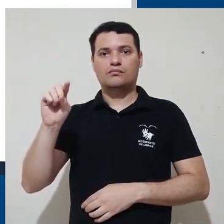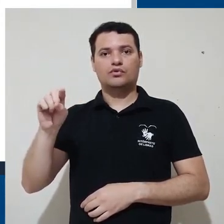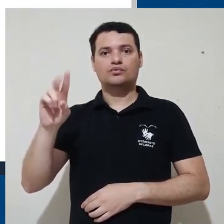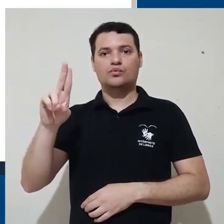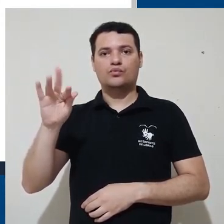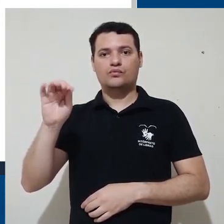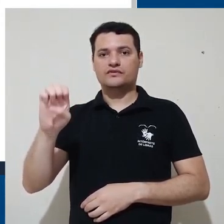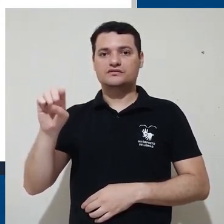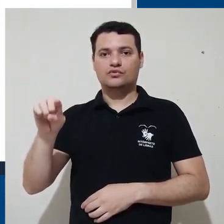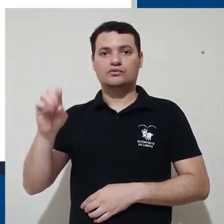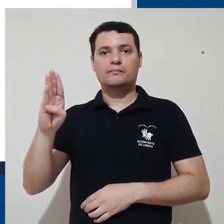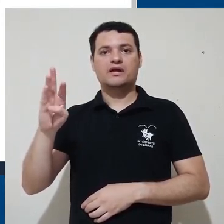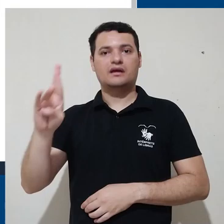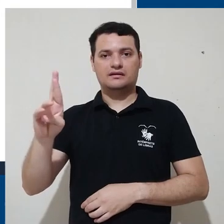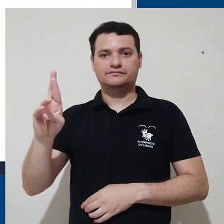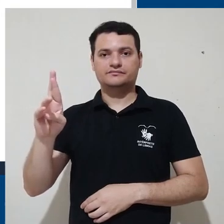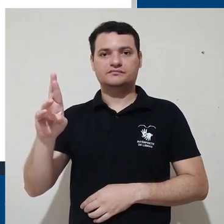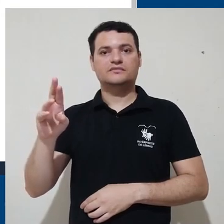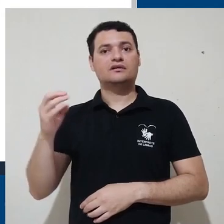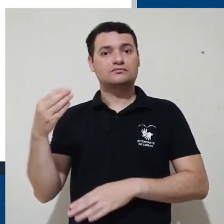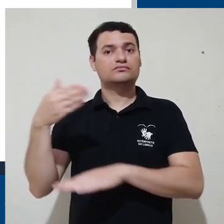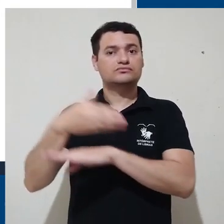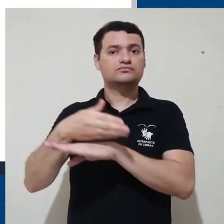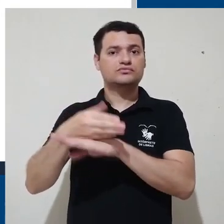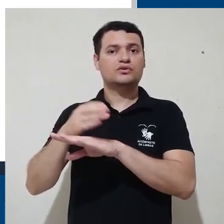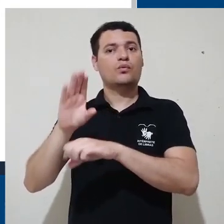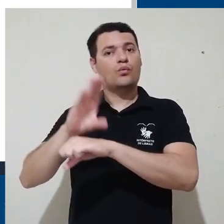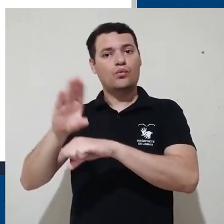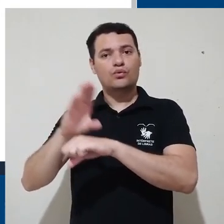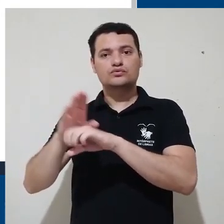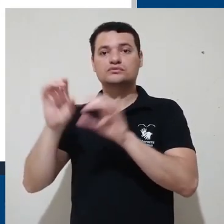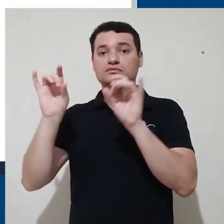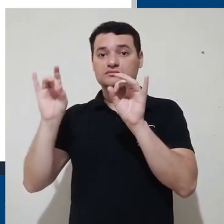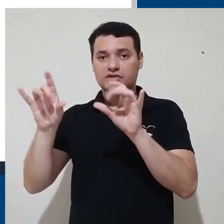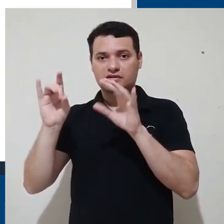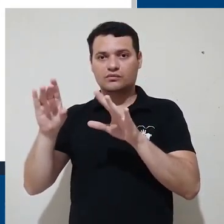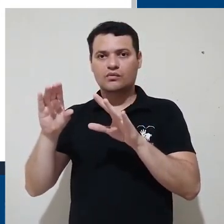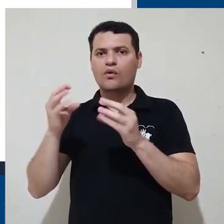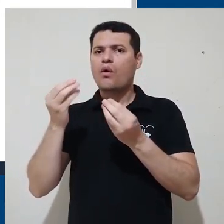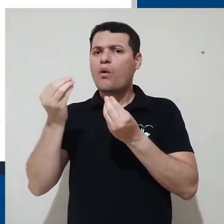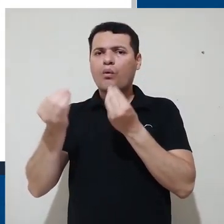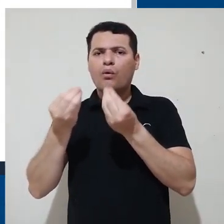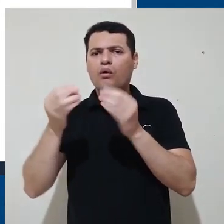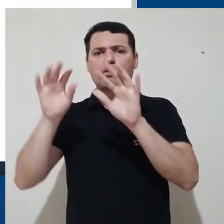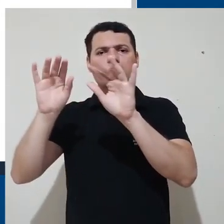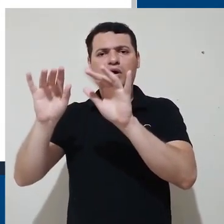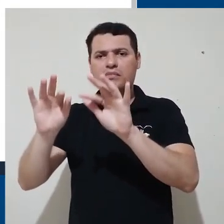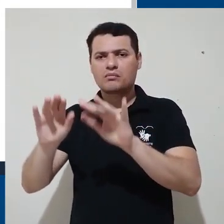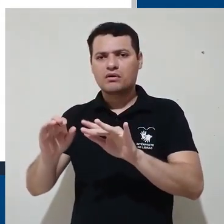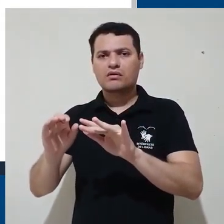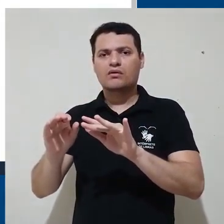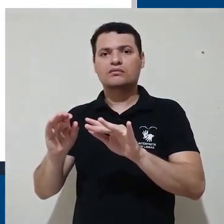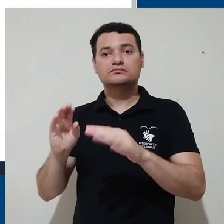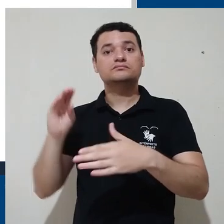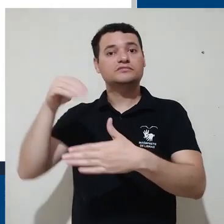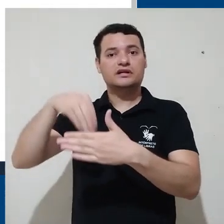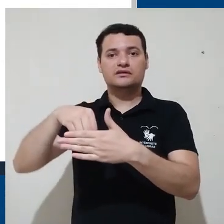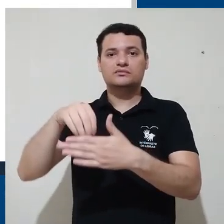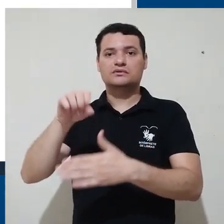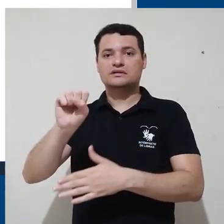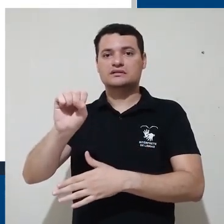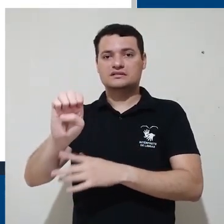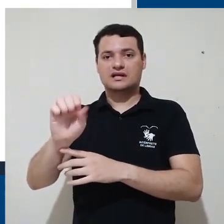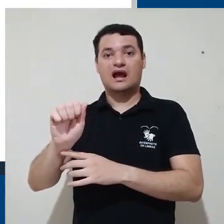plataforma de especialização e aperfeiçoamento ficam os cursos de especialização e aperfeiçoamento. O cadastro desses